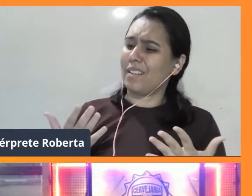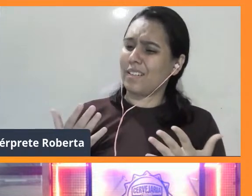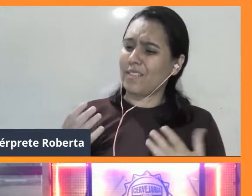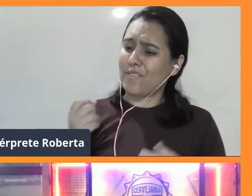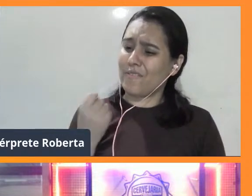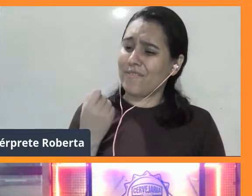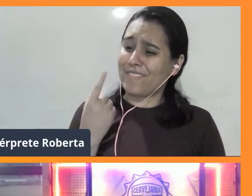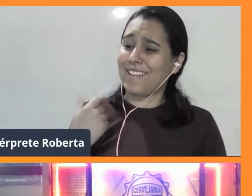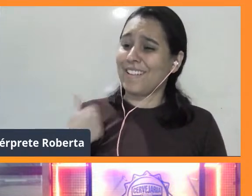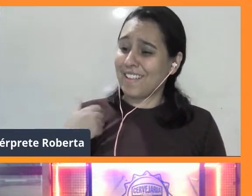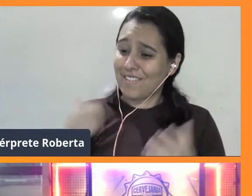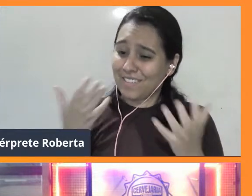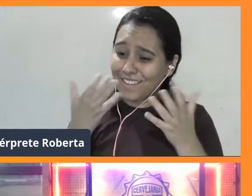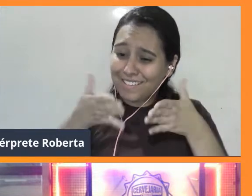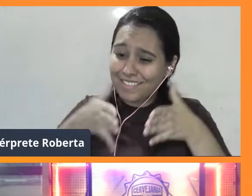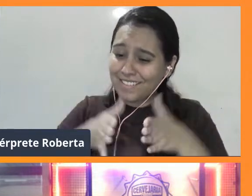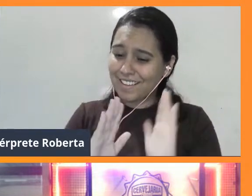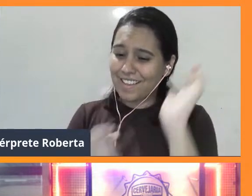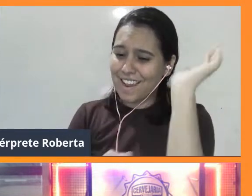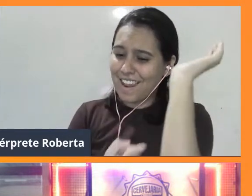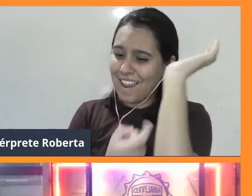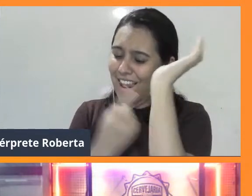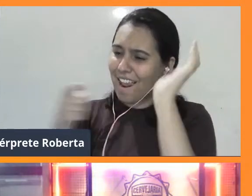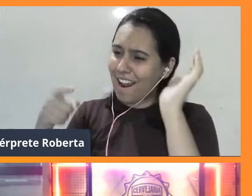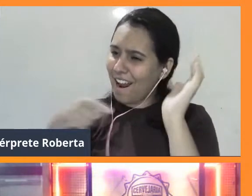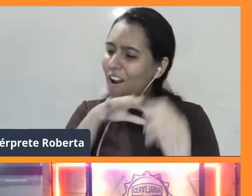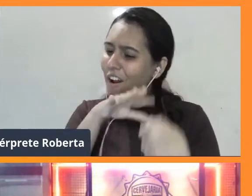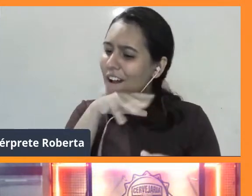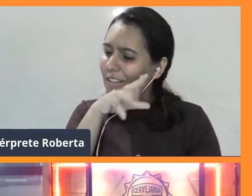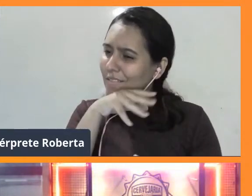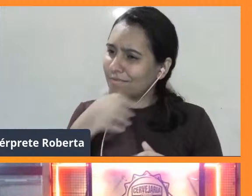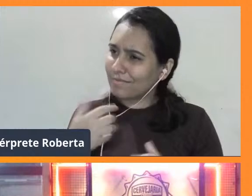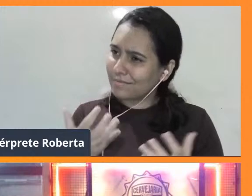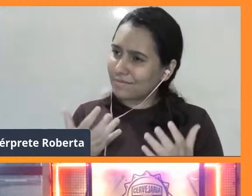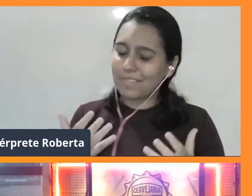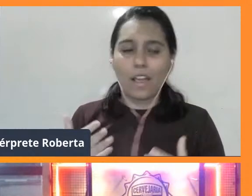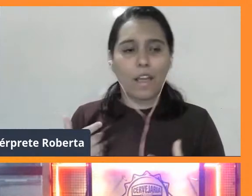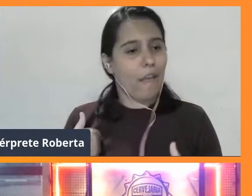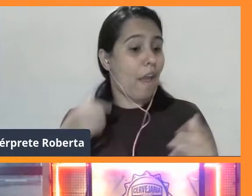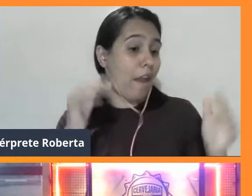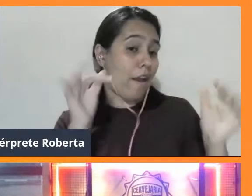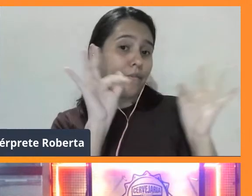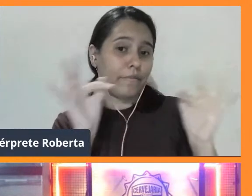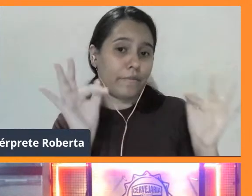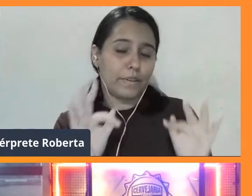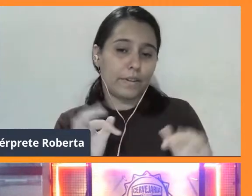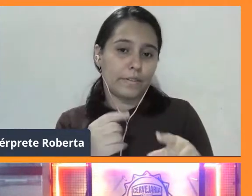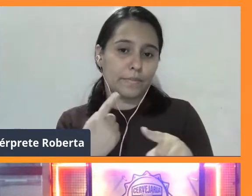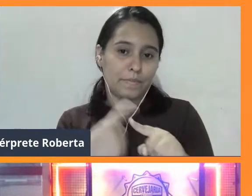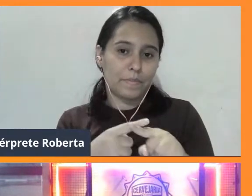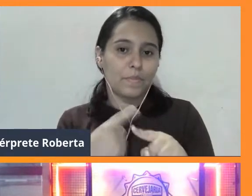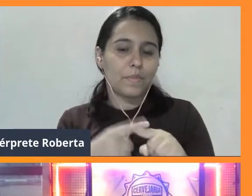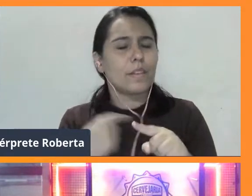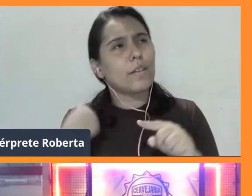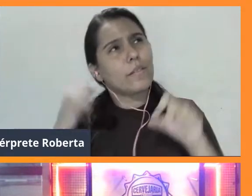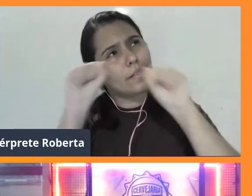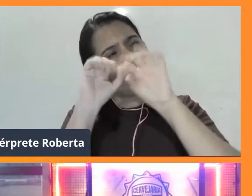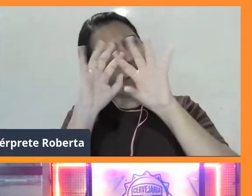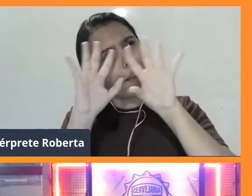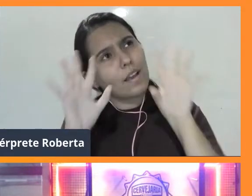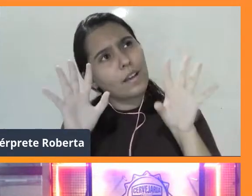lagarto. Mas eu tô feliz demais, porque o que eu compreendi foi que o